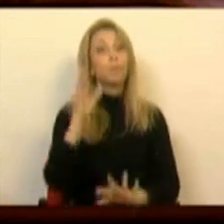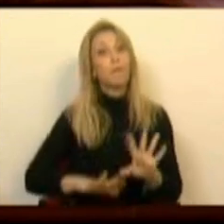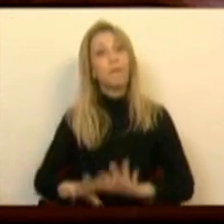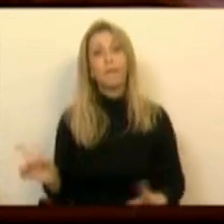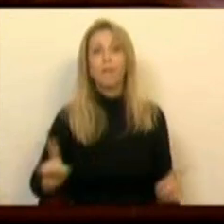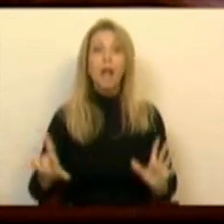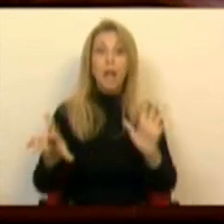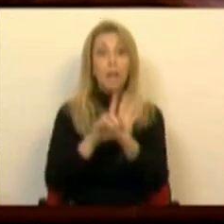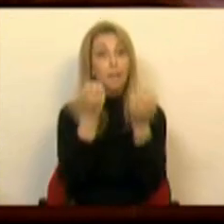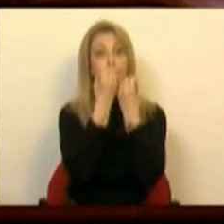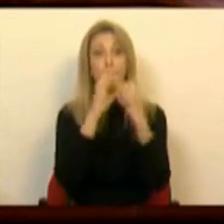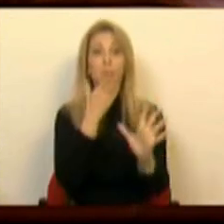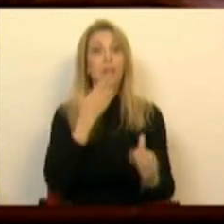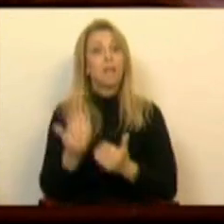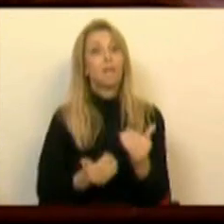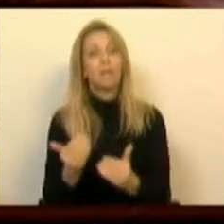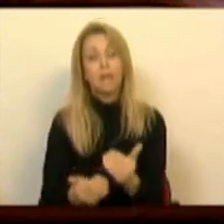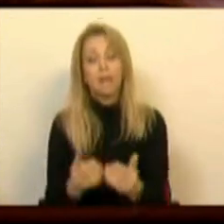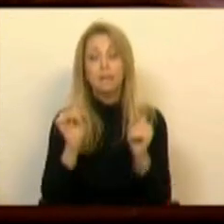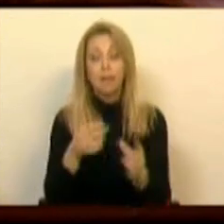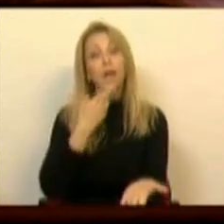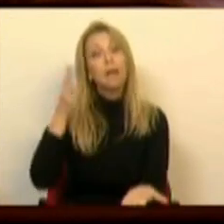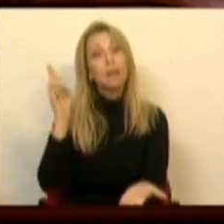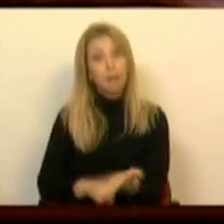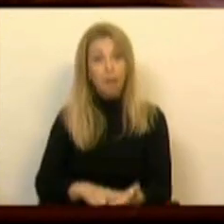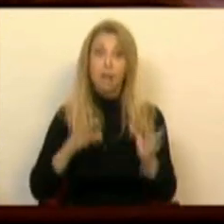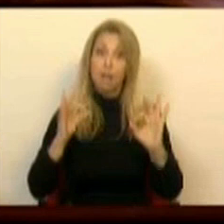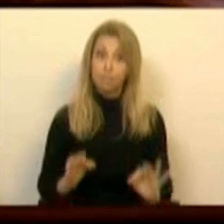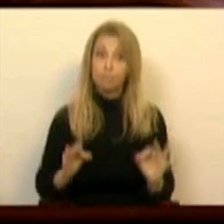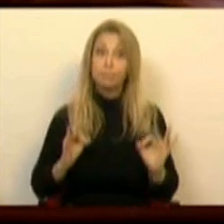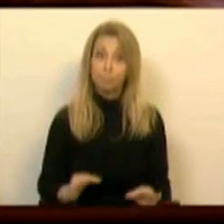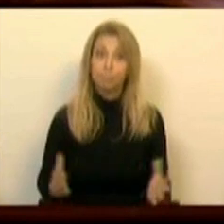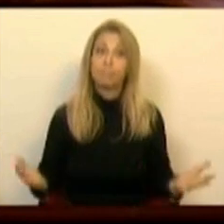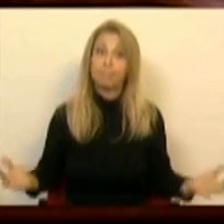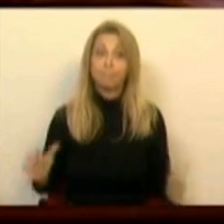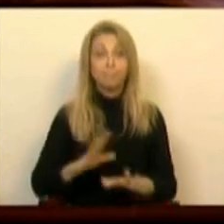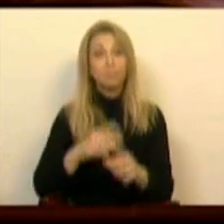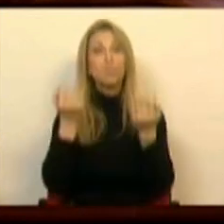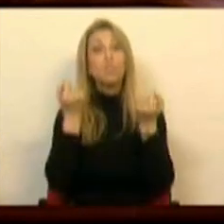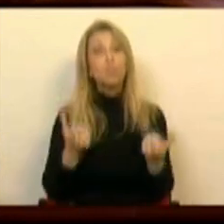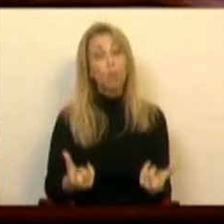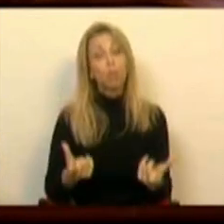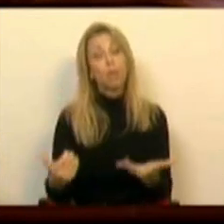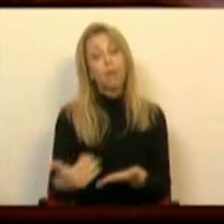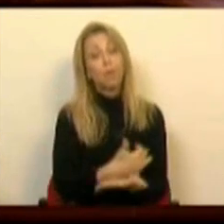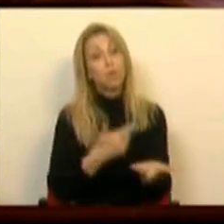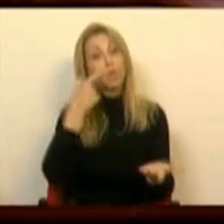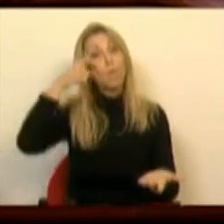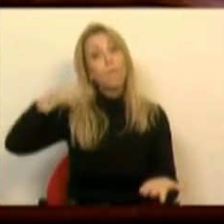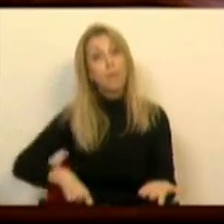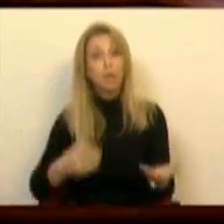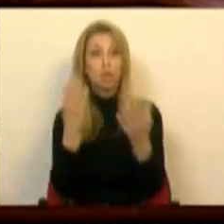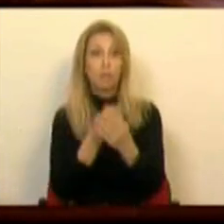perdia toda a eficácia. Esta é uma realidade incontornável devido à escassez de recursos humanos e materiais e à